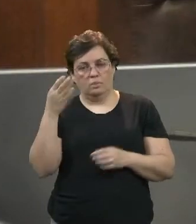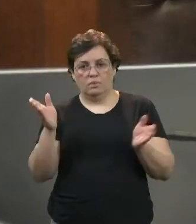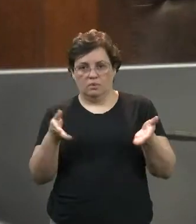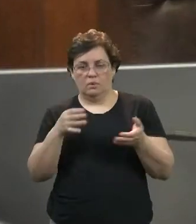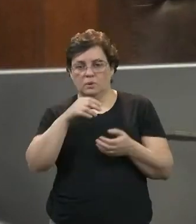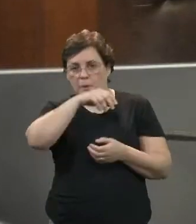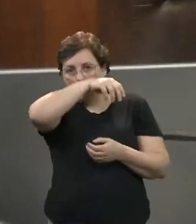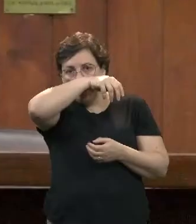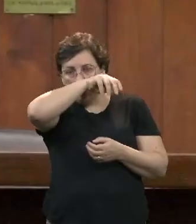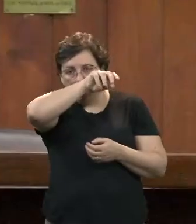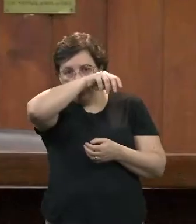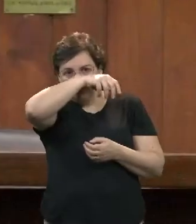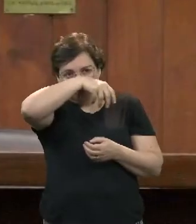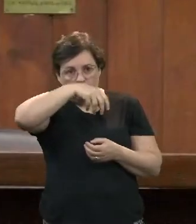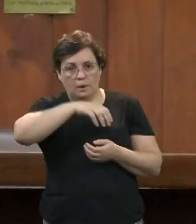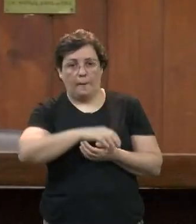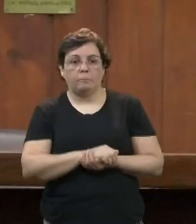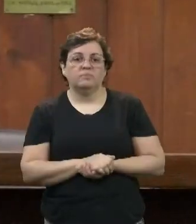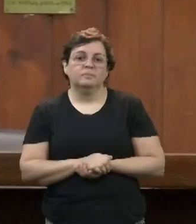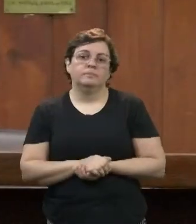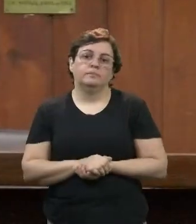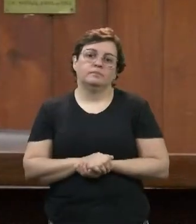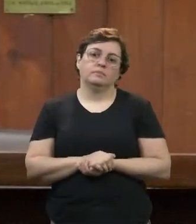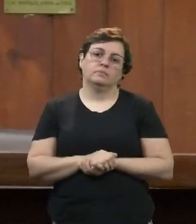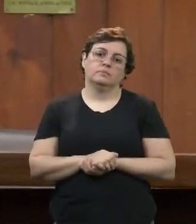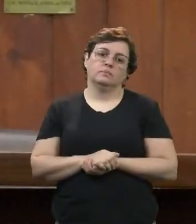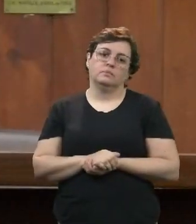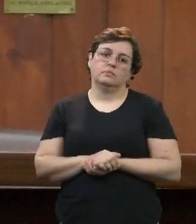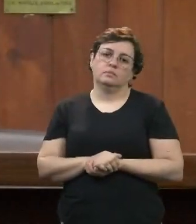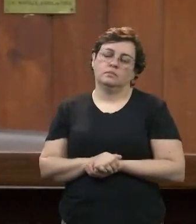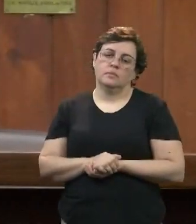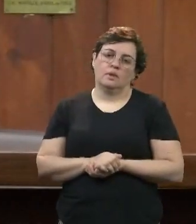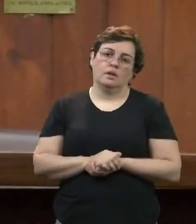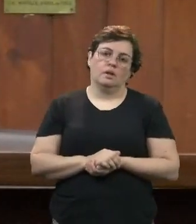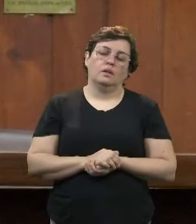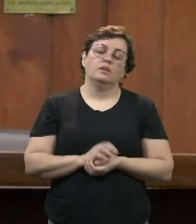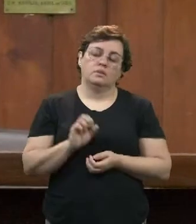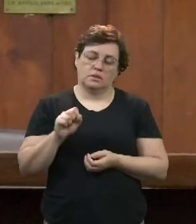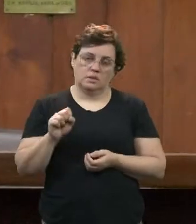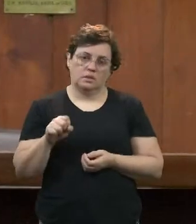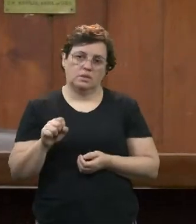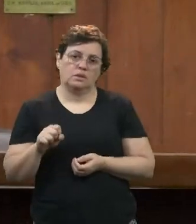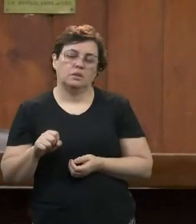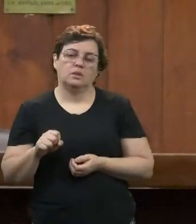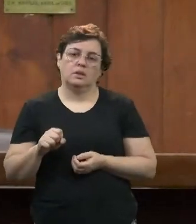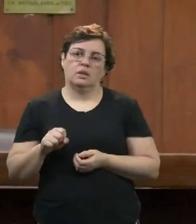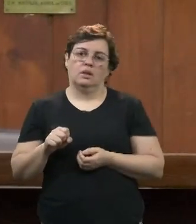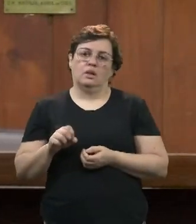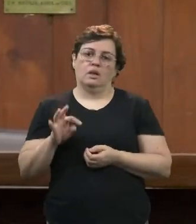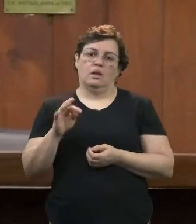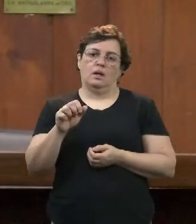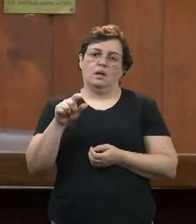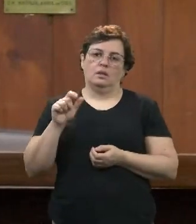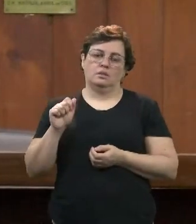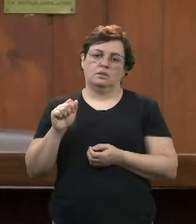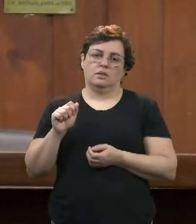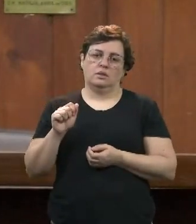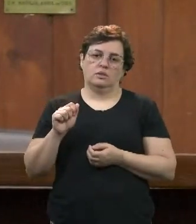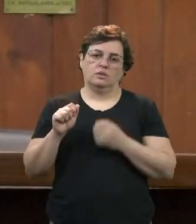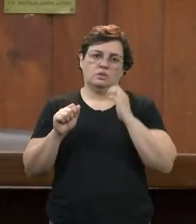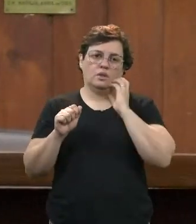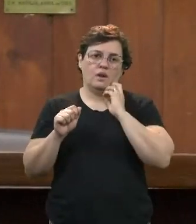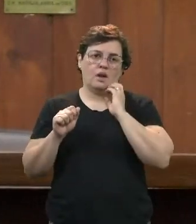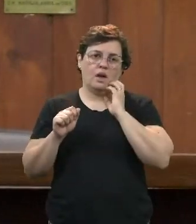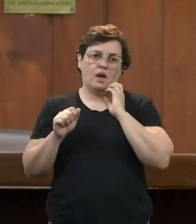Sim. Tem considerado isso, sim, mas na precificação do produto, nas taxas de juros, e